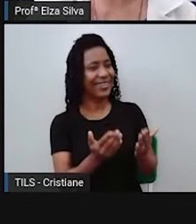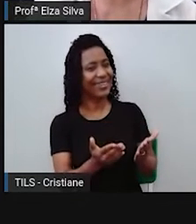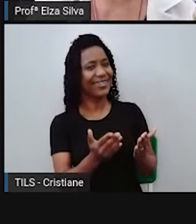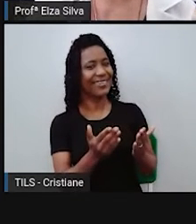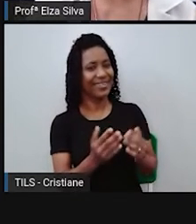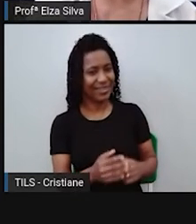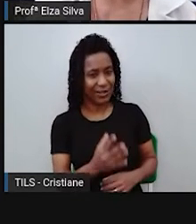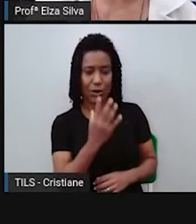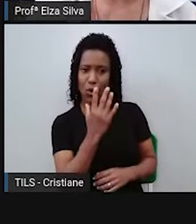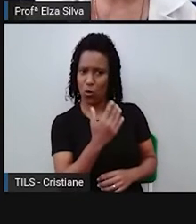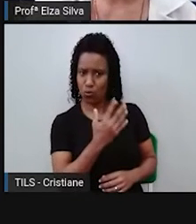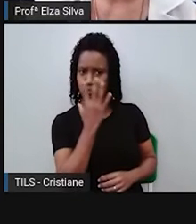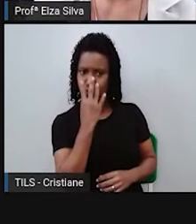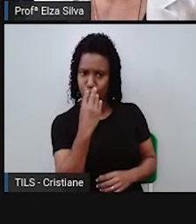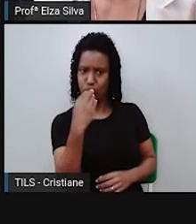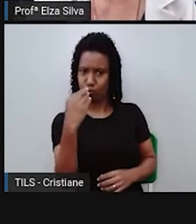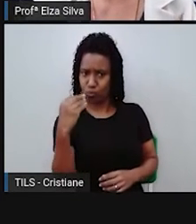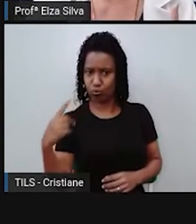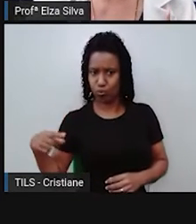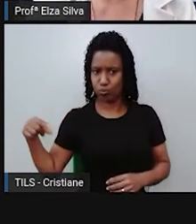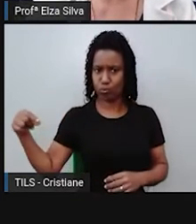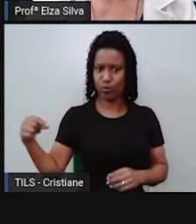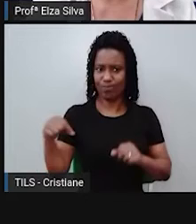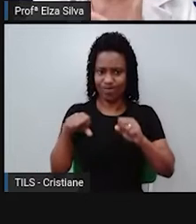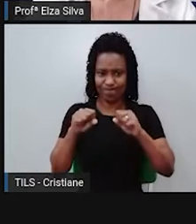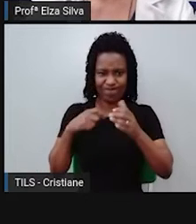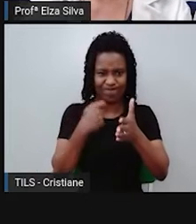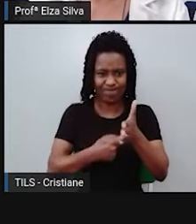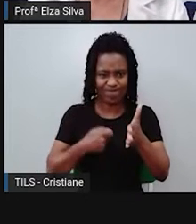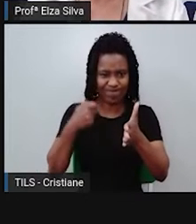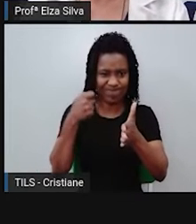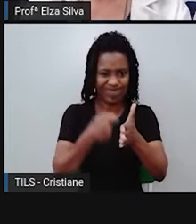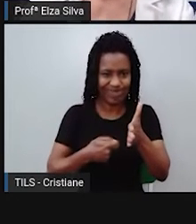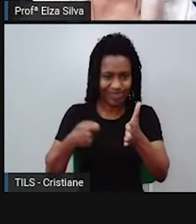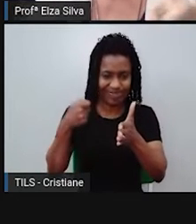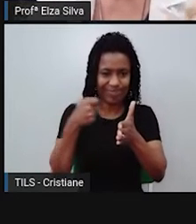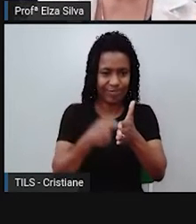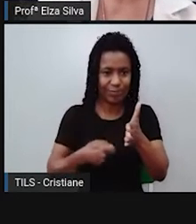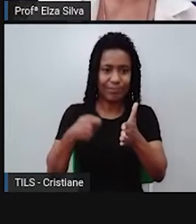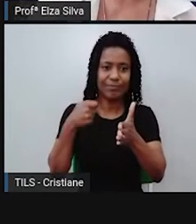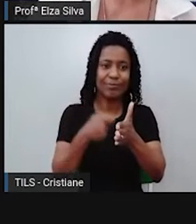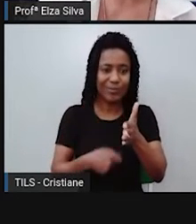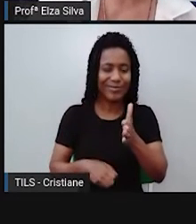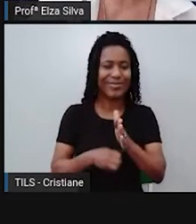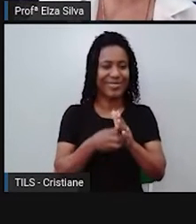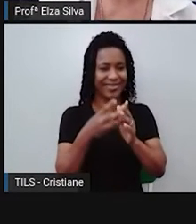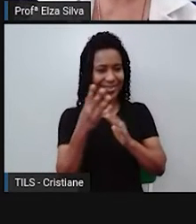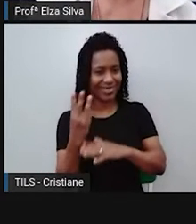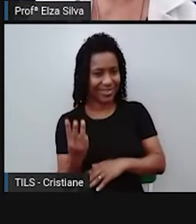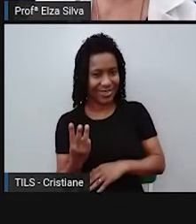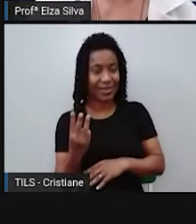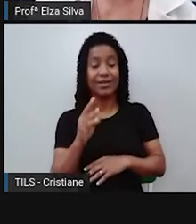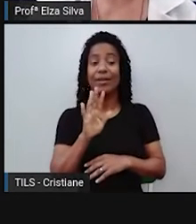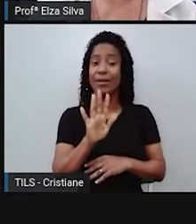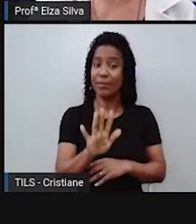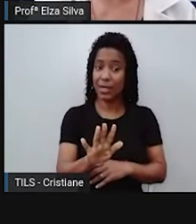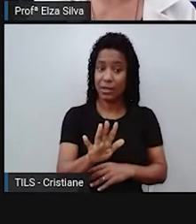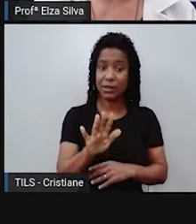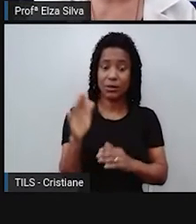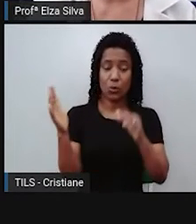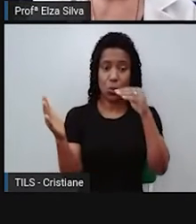de novo e de novo. Observe que este verbo termina em y, mas antes do y nós temos uma